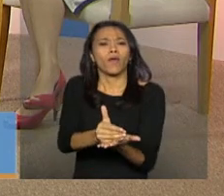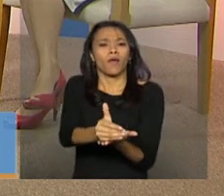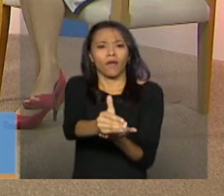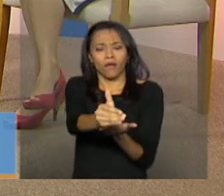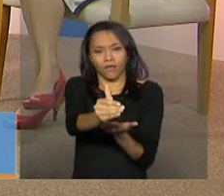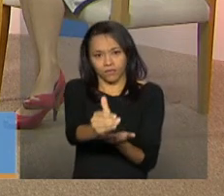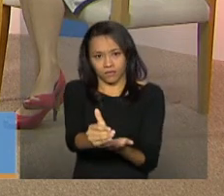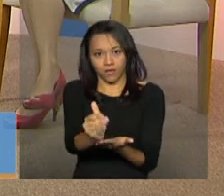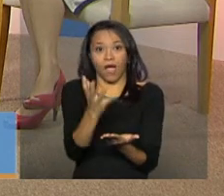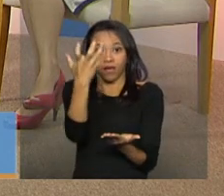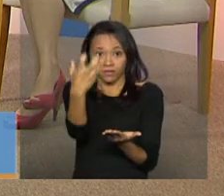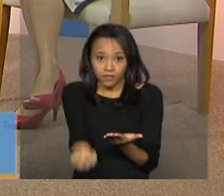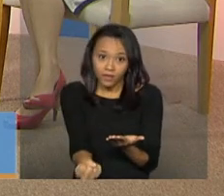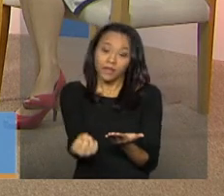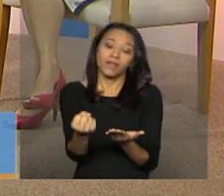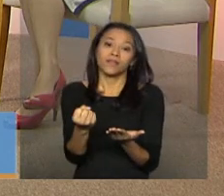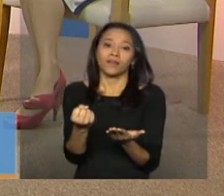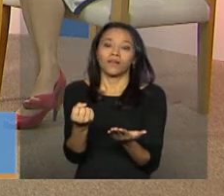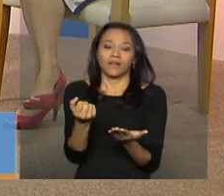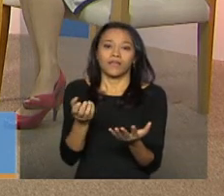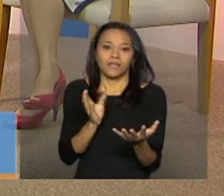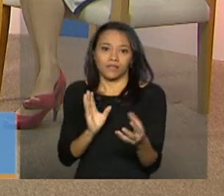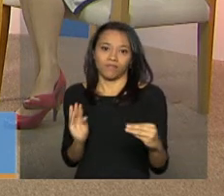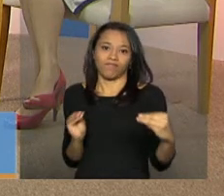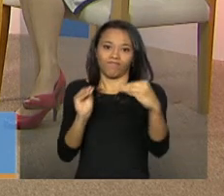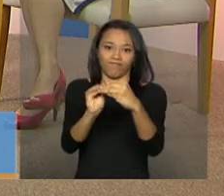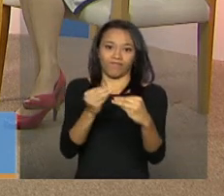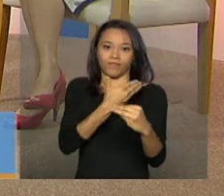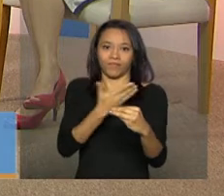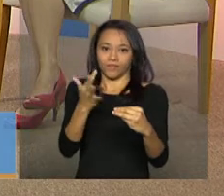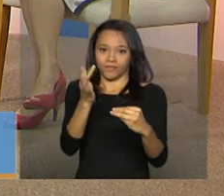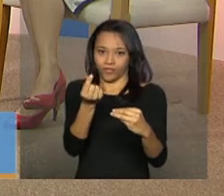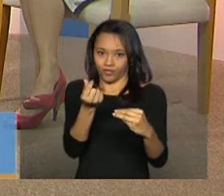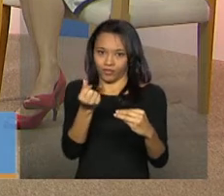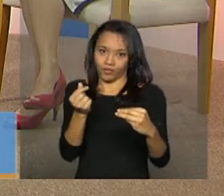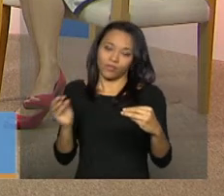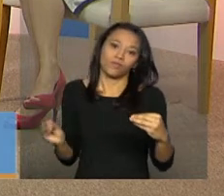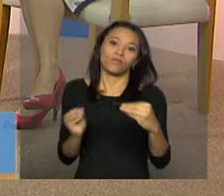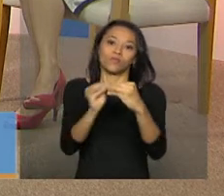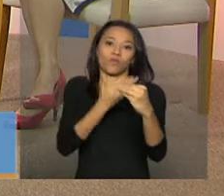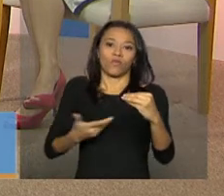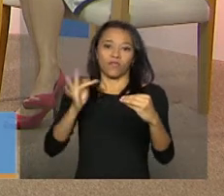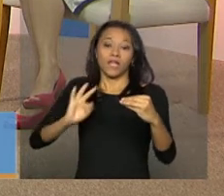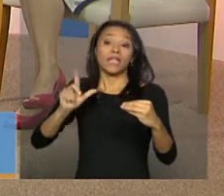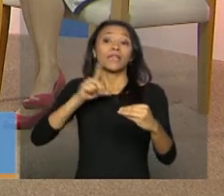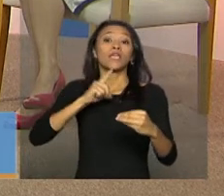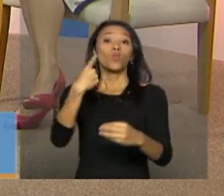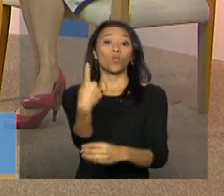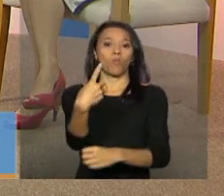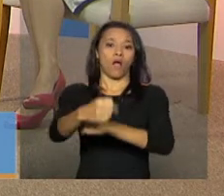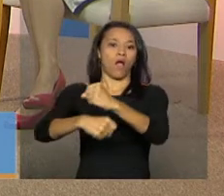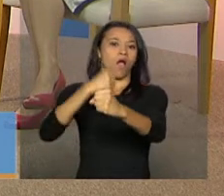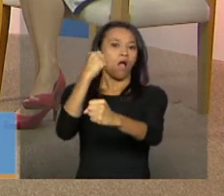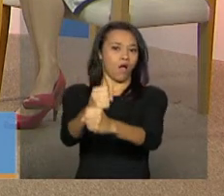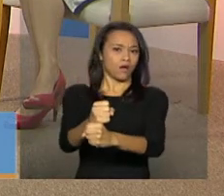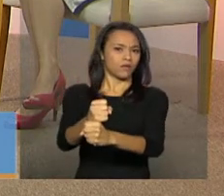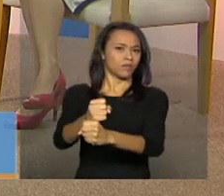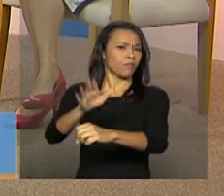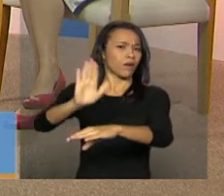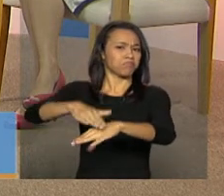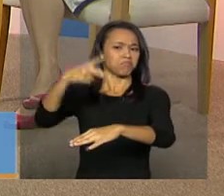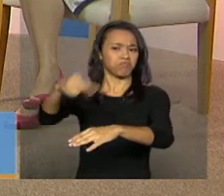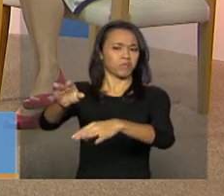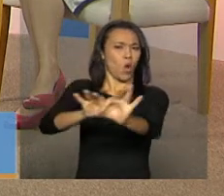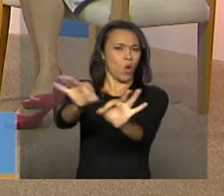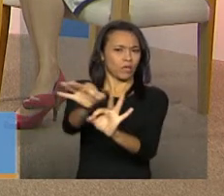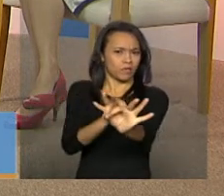adere ao cofinanciamento federal, ele tem um ano para estruturar o serviço. O significa isso?